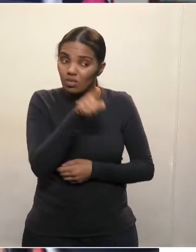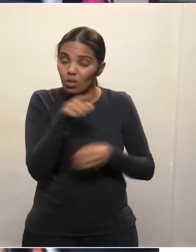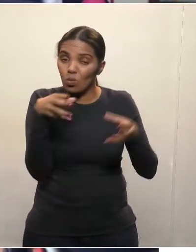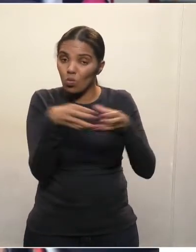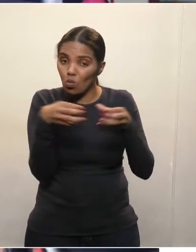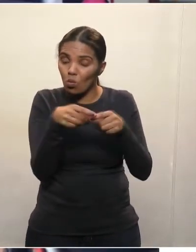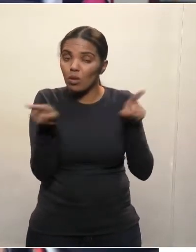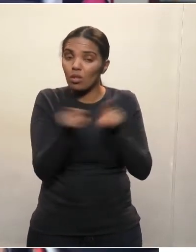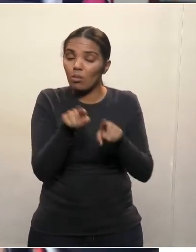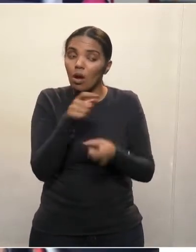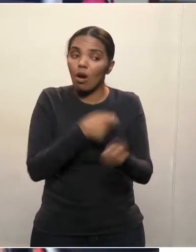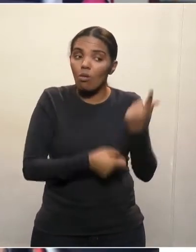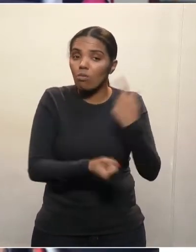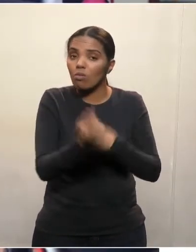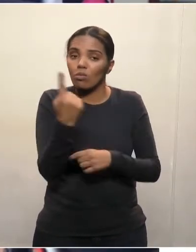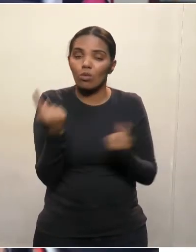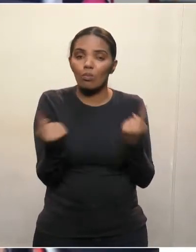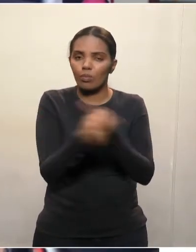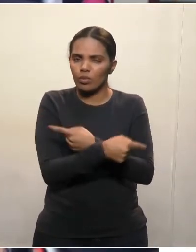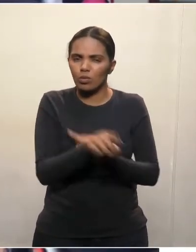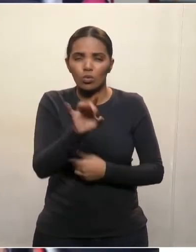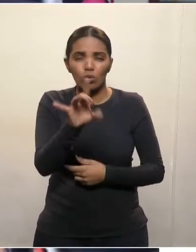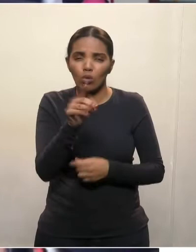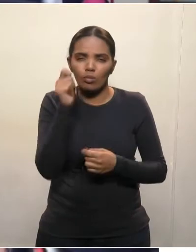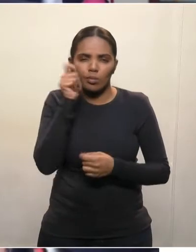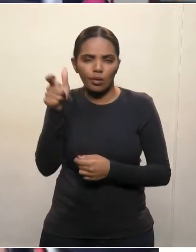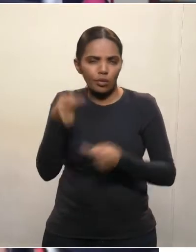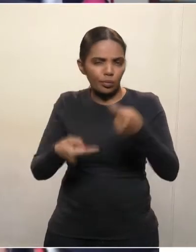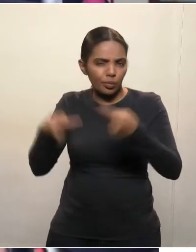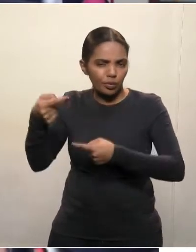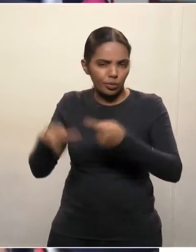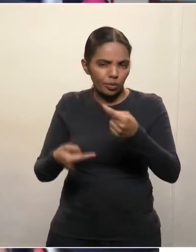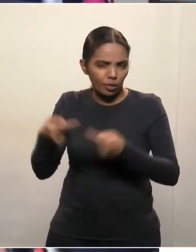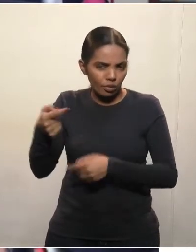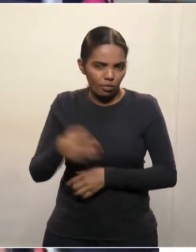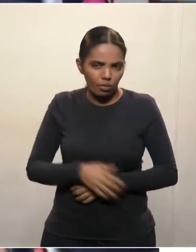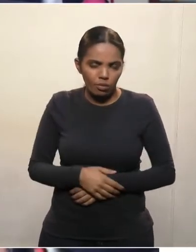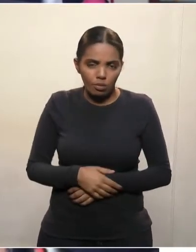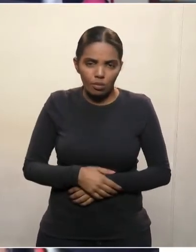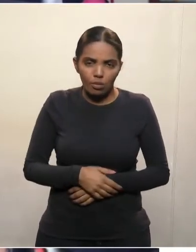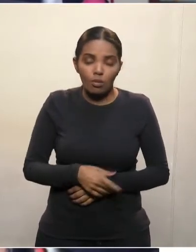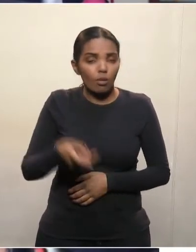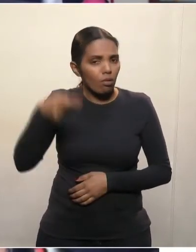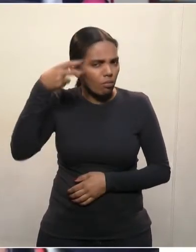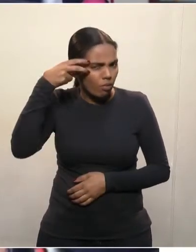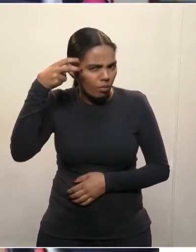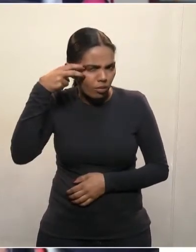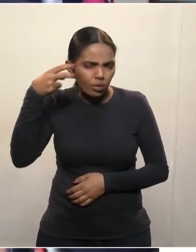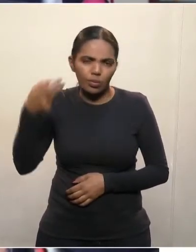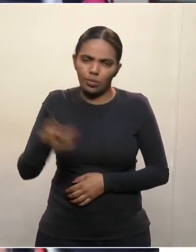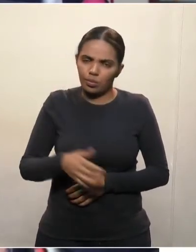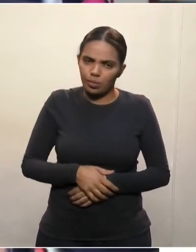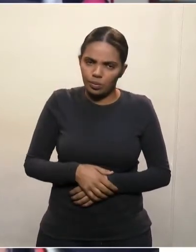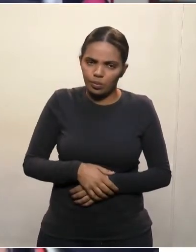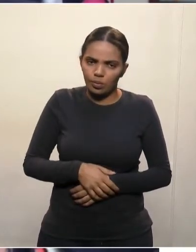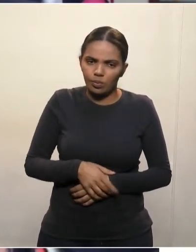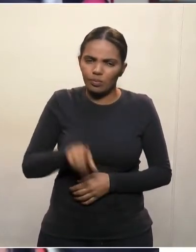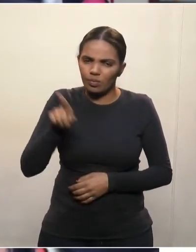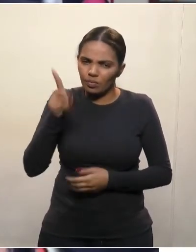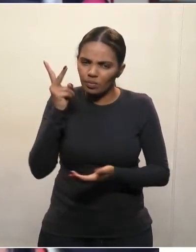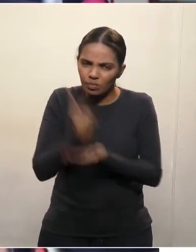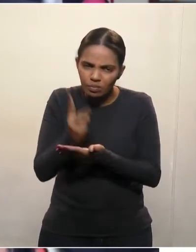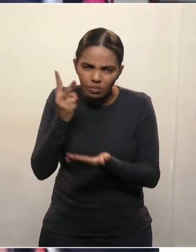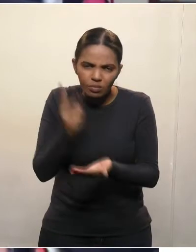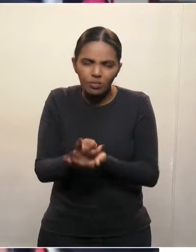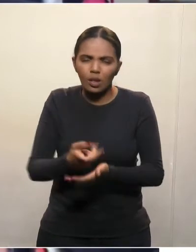fazem. Com apenas o intuito de fazer politicário. Aliás, deputado e deputado Arilson, muitas vezes vocês invocam,